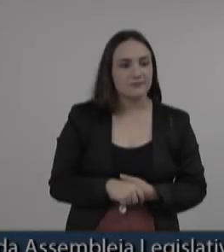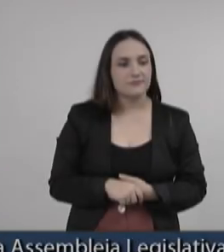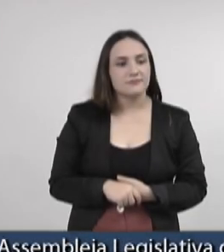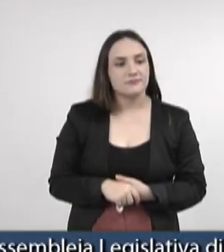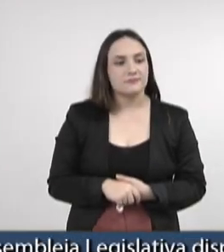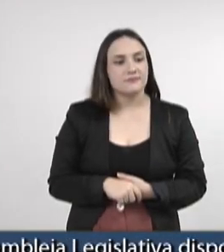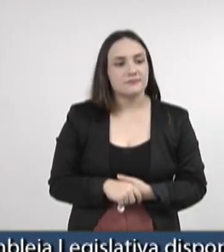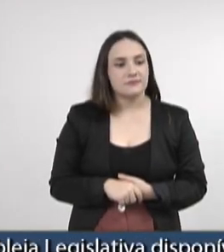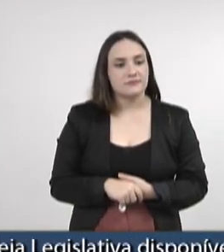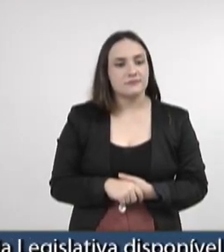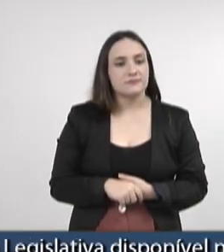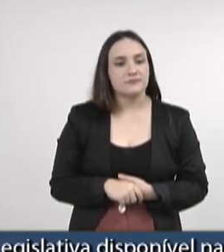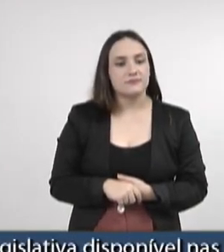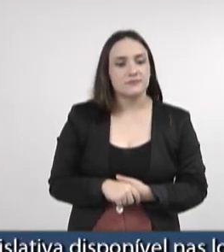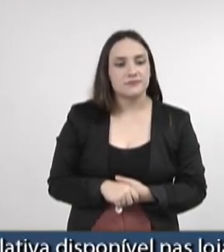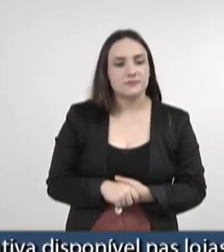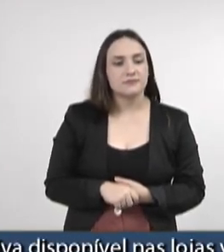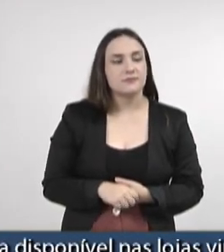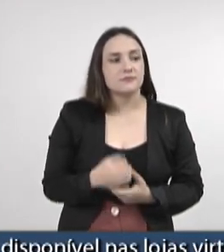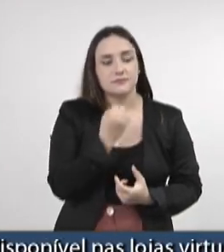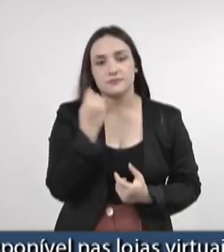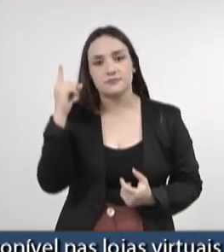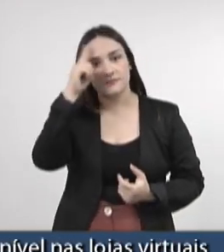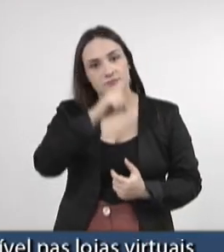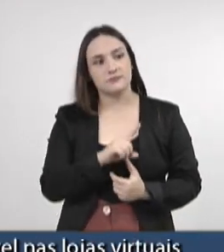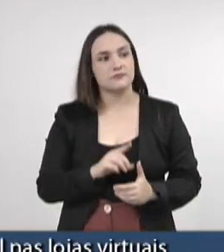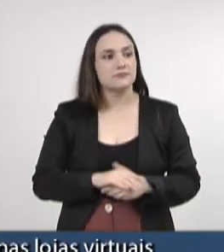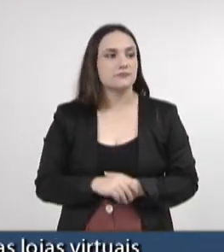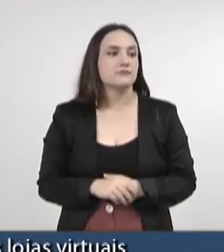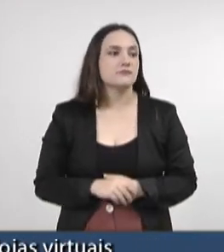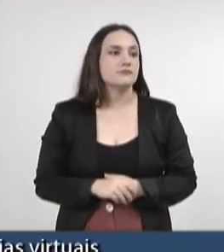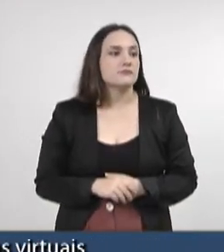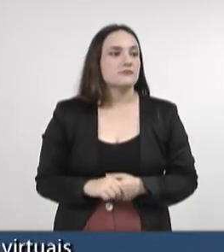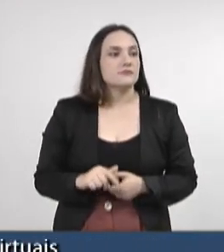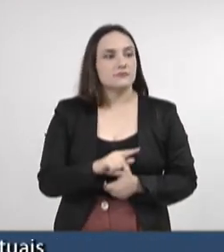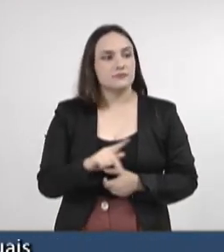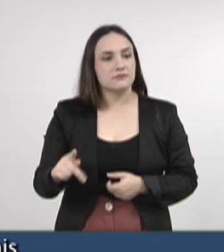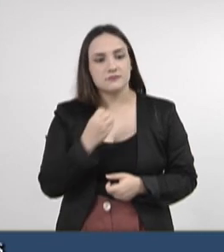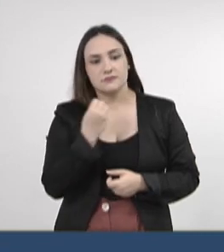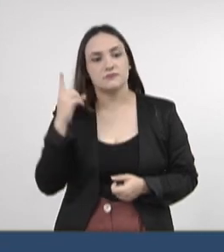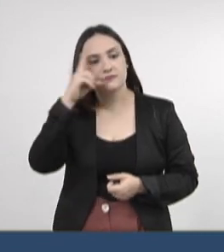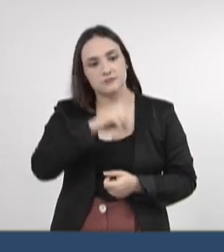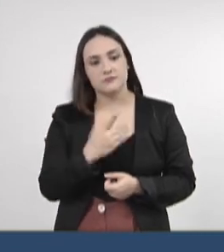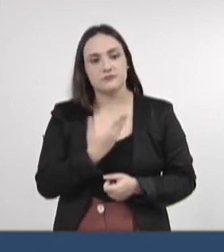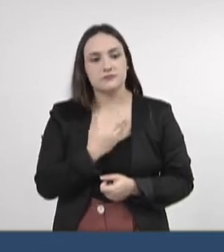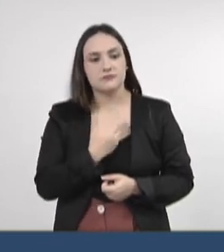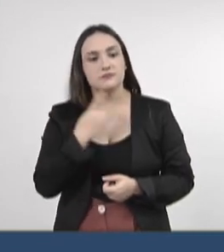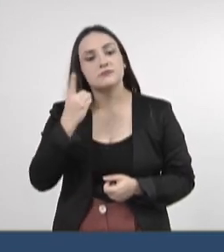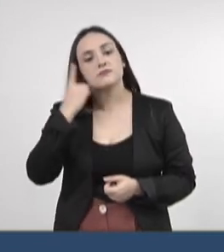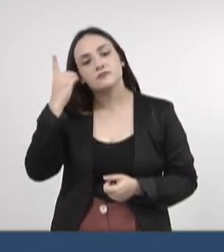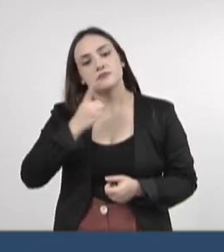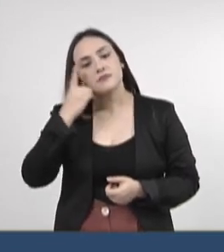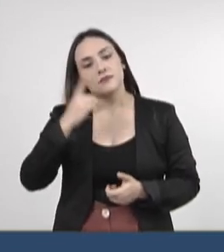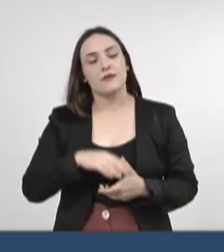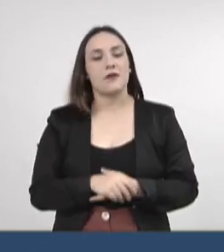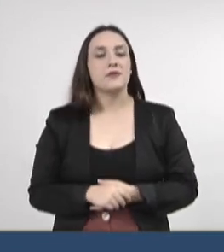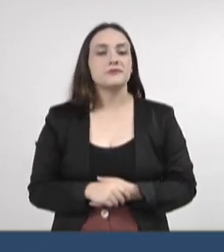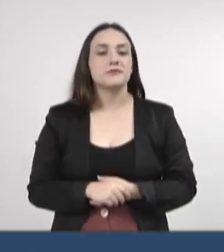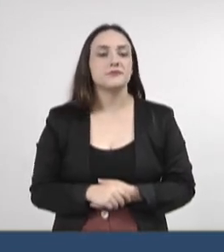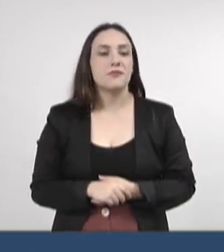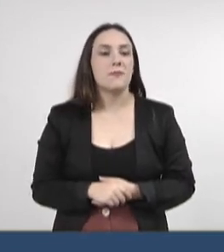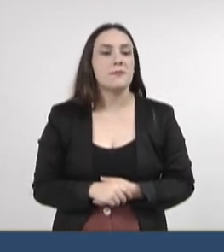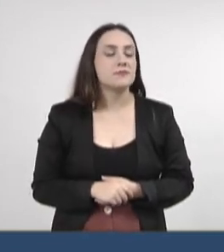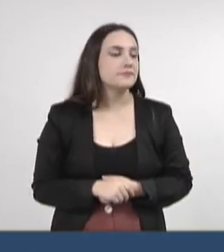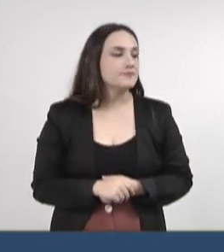Bom dia, presidente, bom dia, novos colegas deputados. Quero aqui